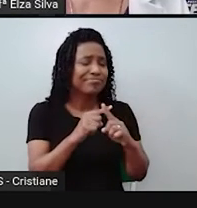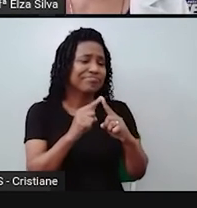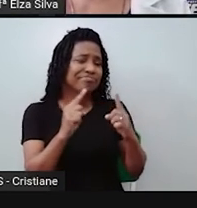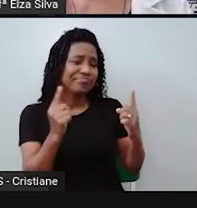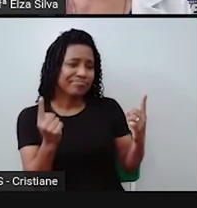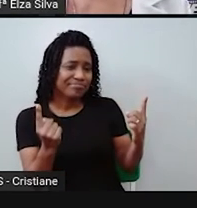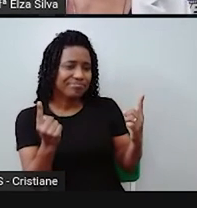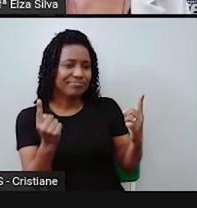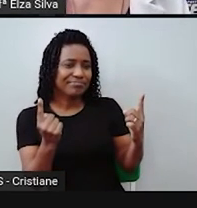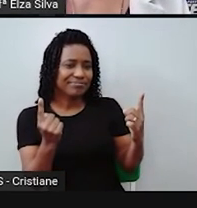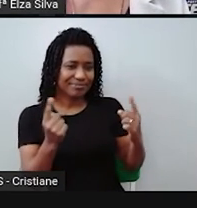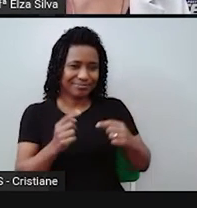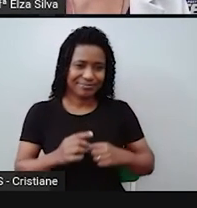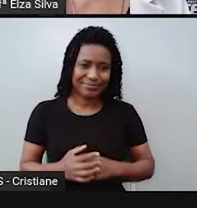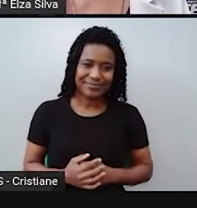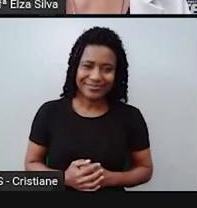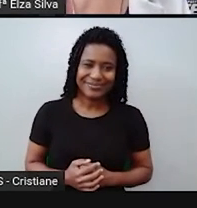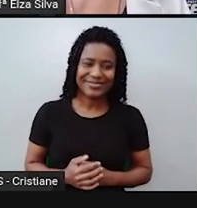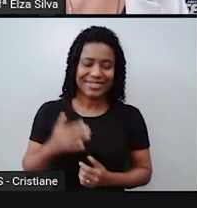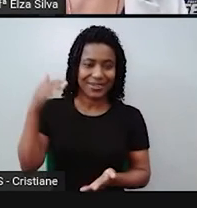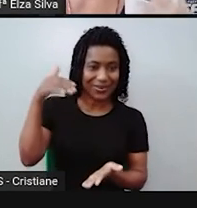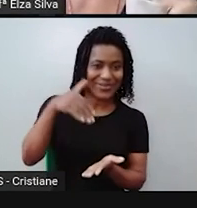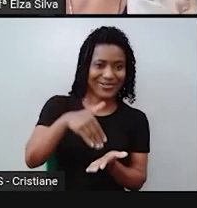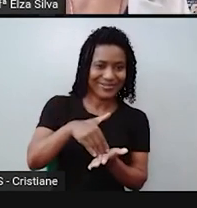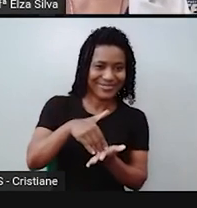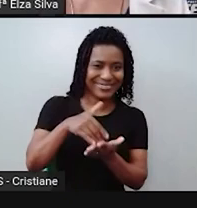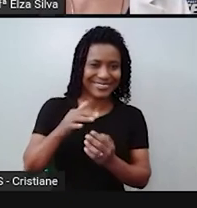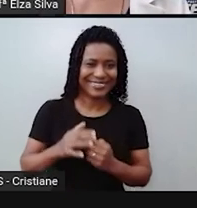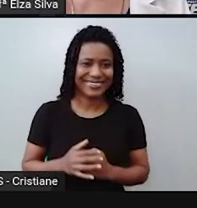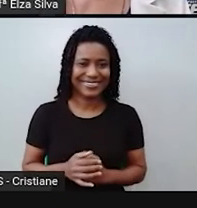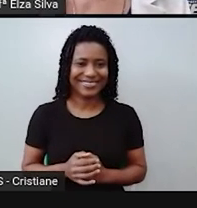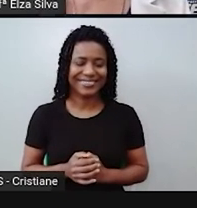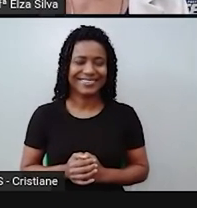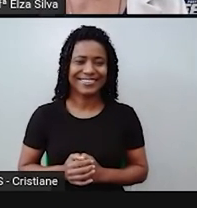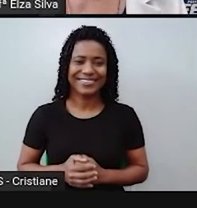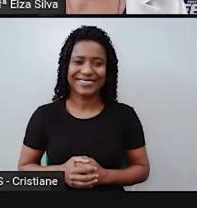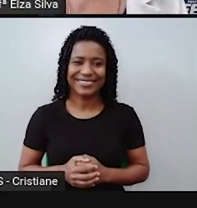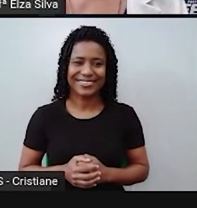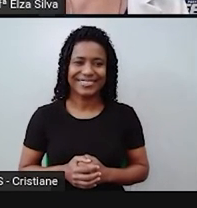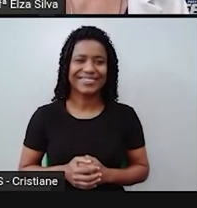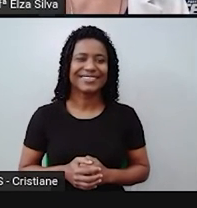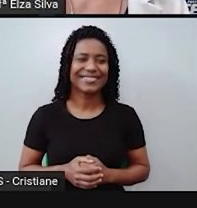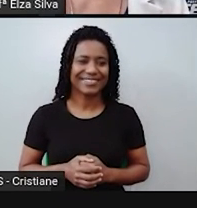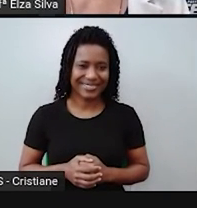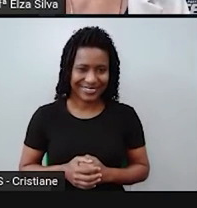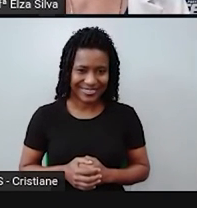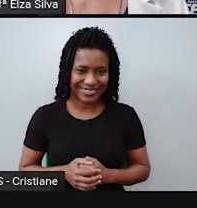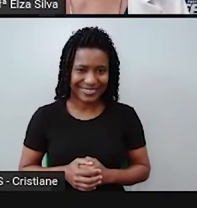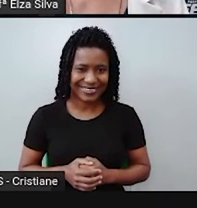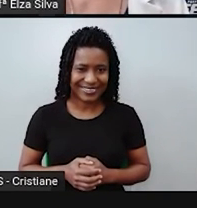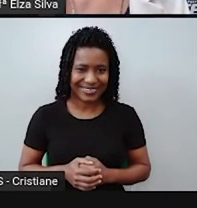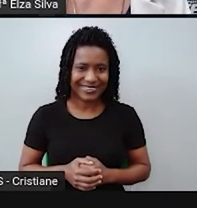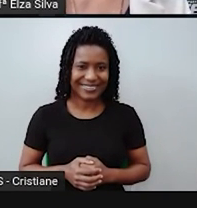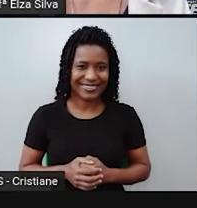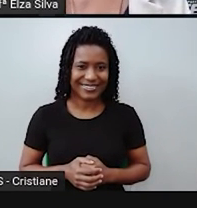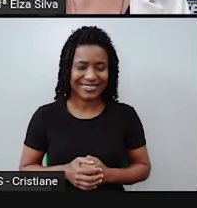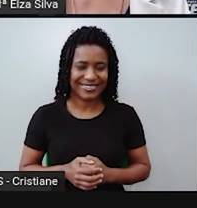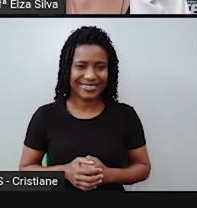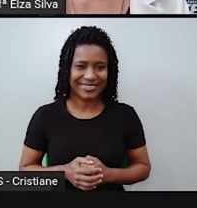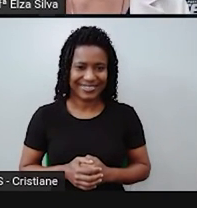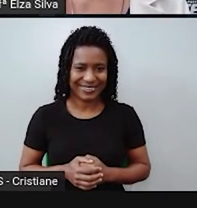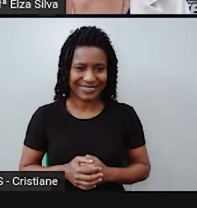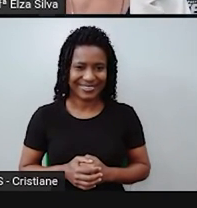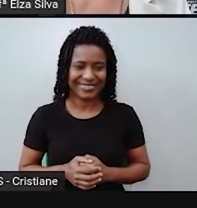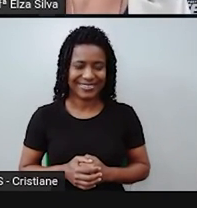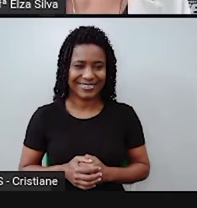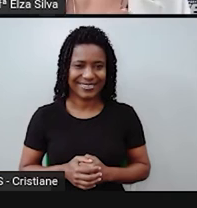And the last one, e o último exemplo, I was late for work, then I took